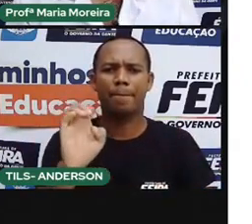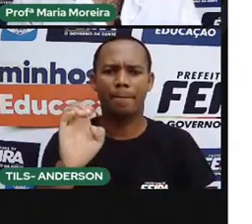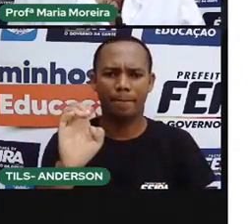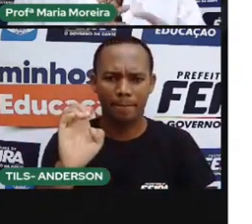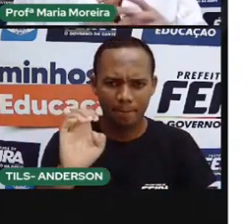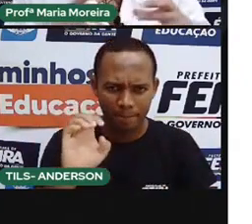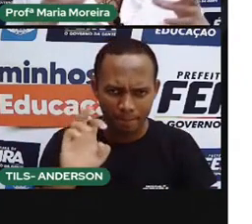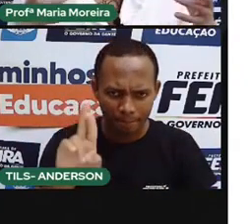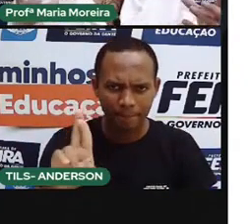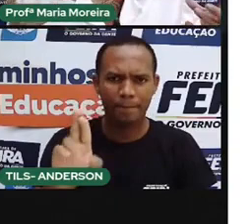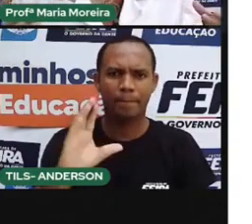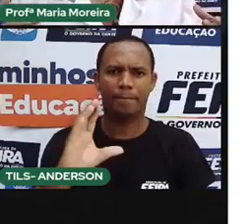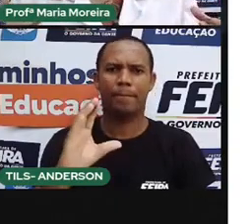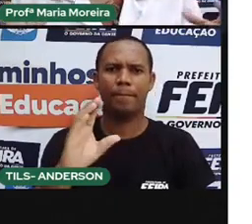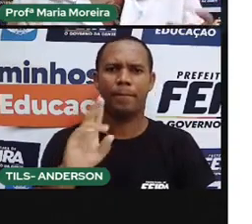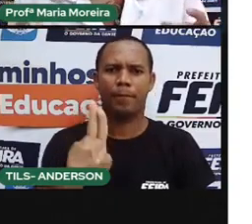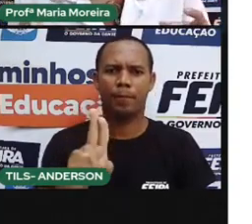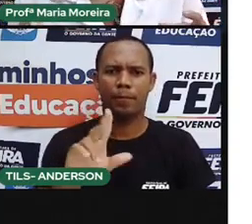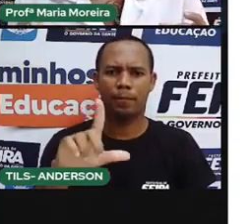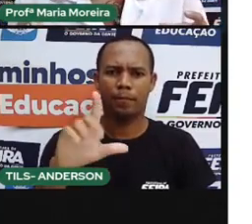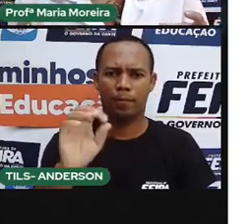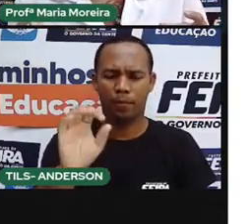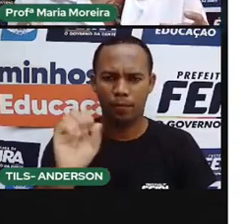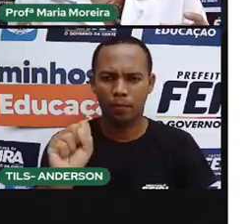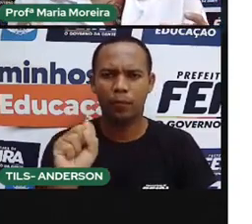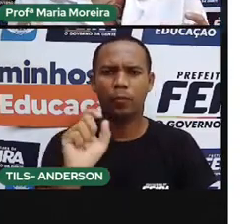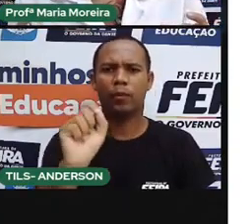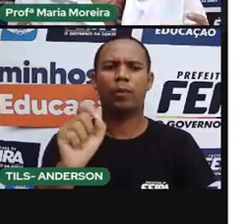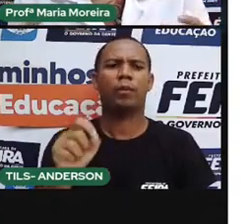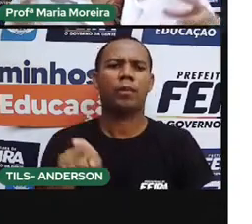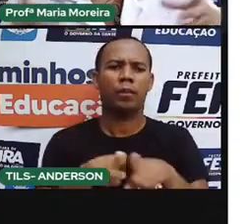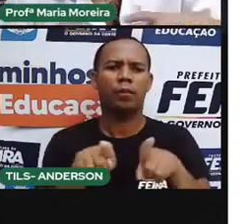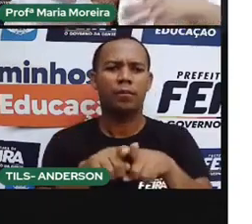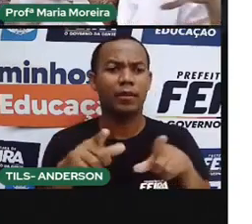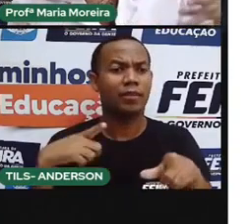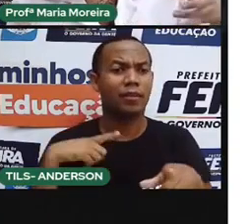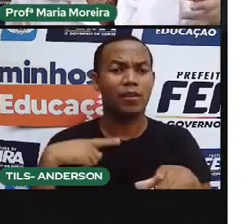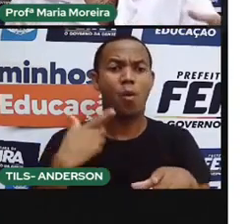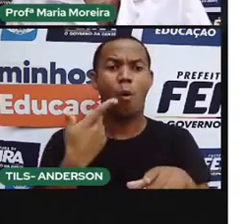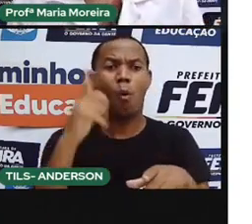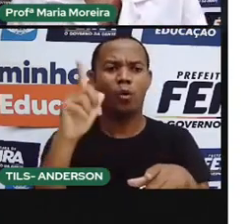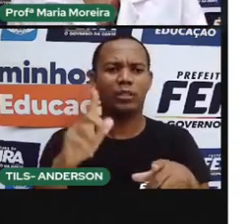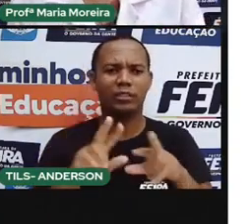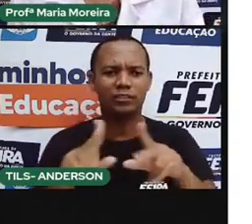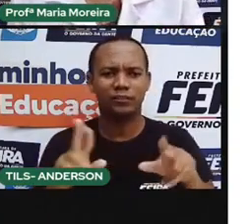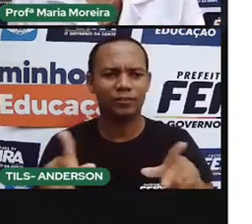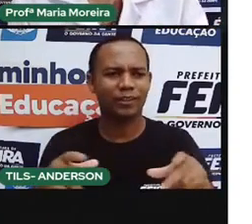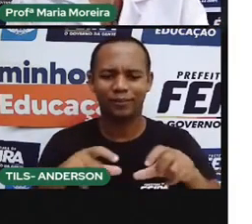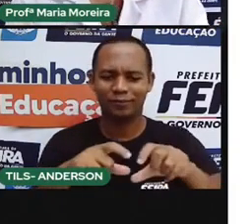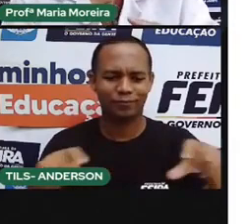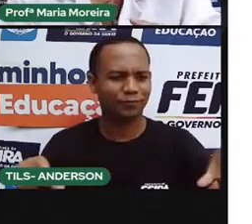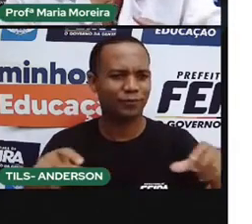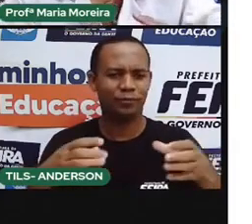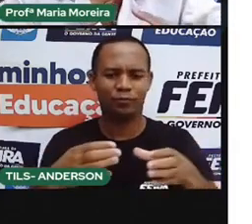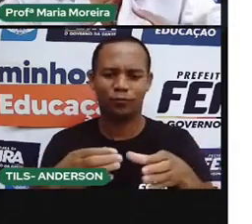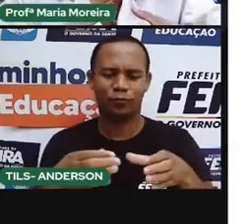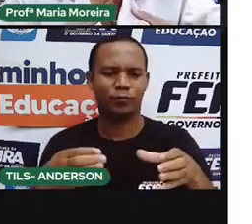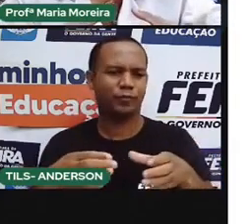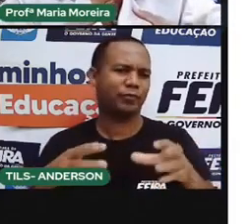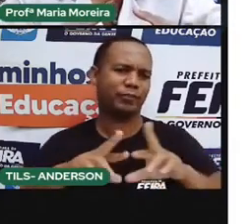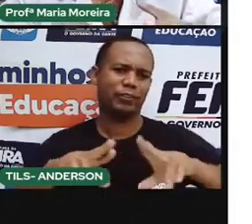né? Que é uma raiz um pouco mais dentro, maior. Que é aipim, na verdade, mas